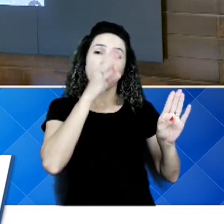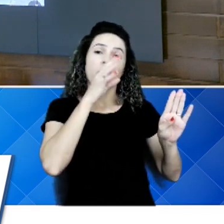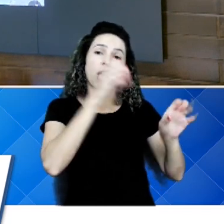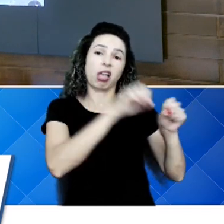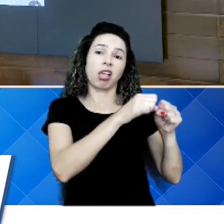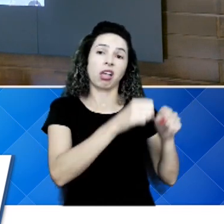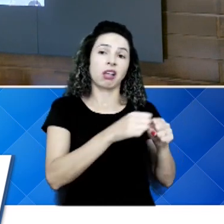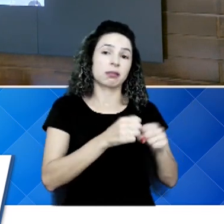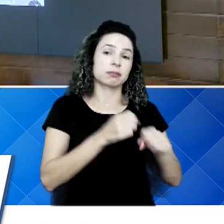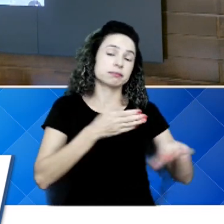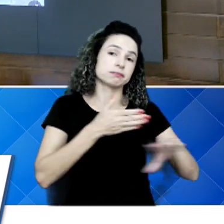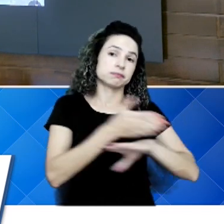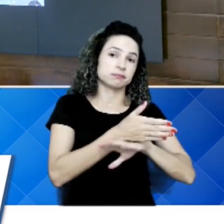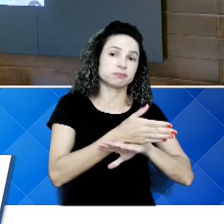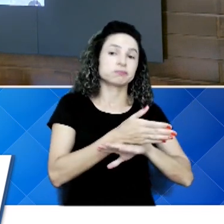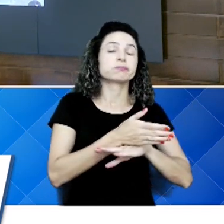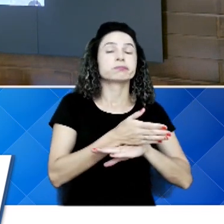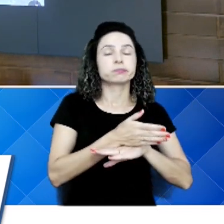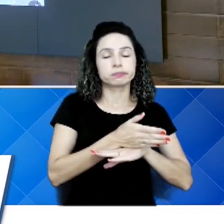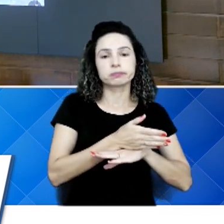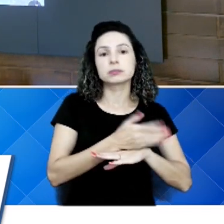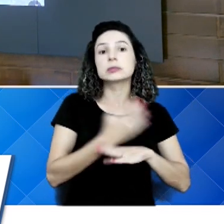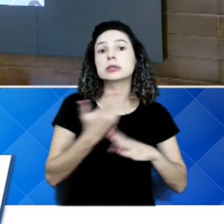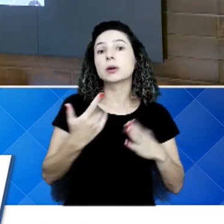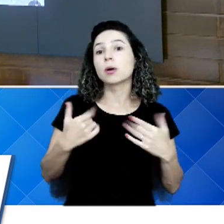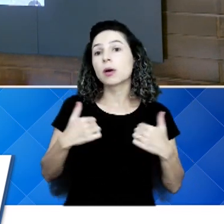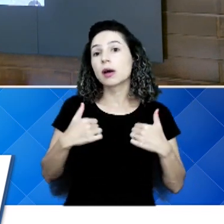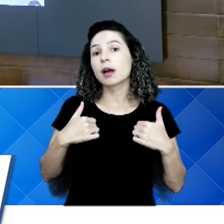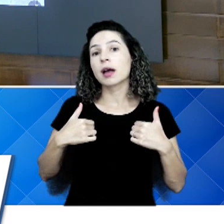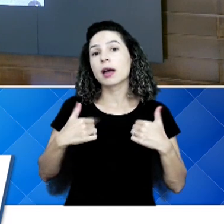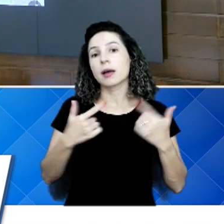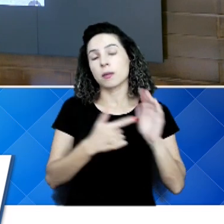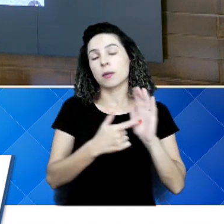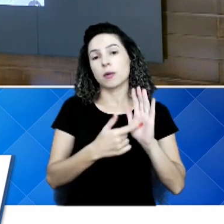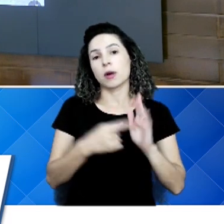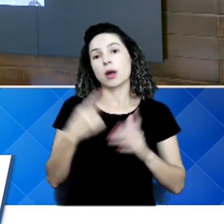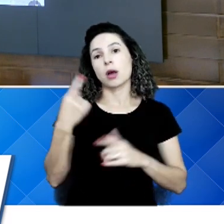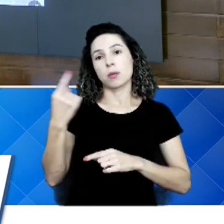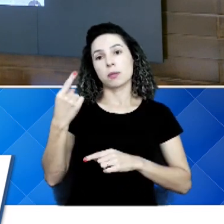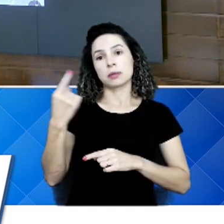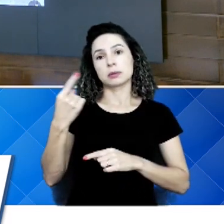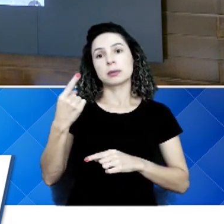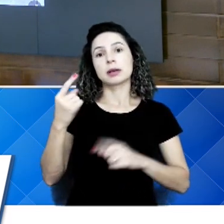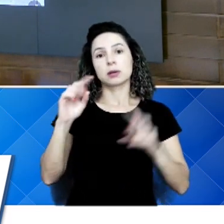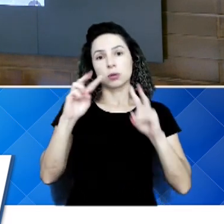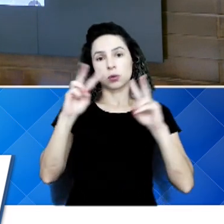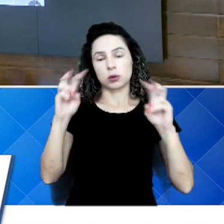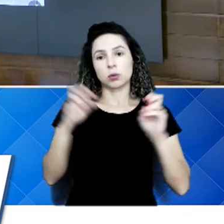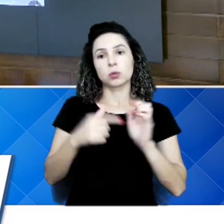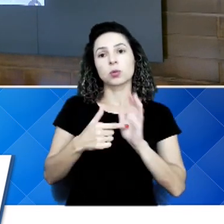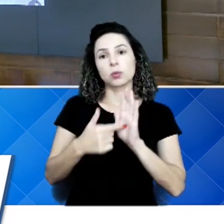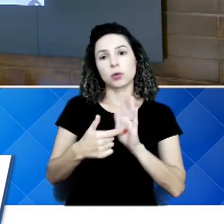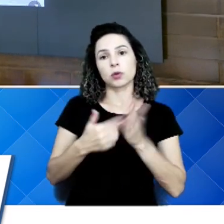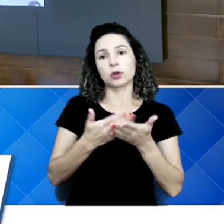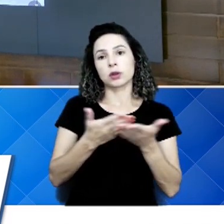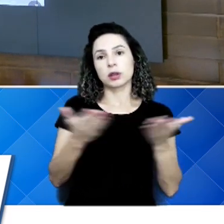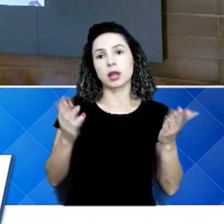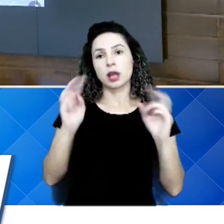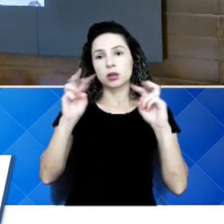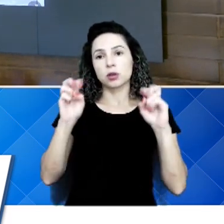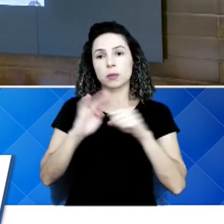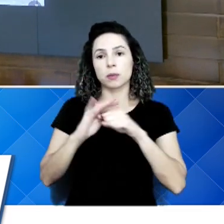invasão. Então, assim, trago aí, esse é um dos primeiros assuntos que eu queria trazer em relação ao bairro dos Pinhais.